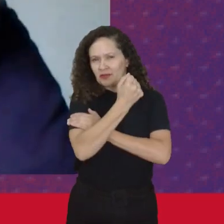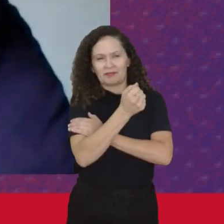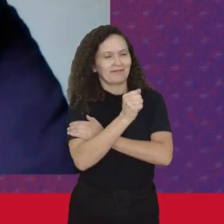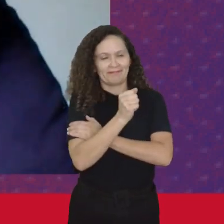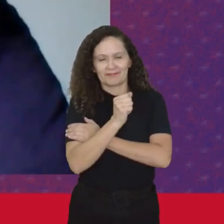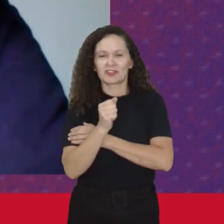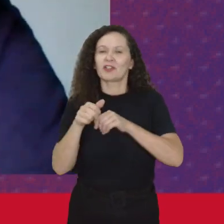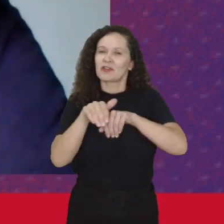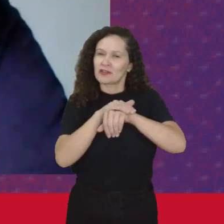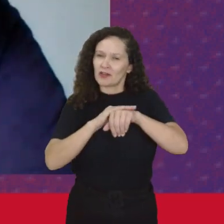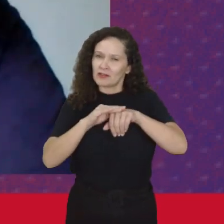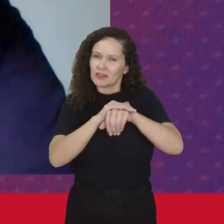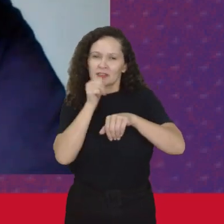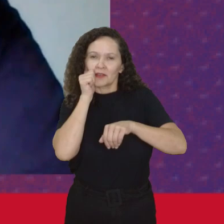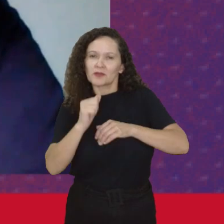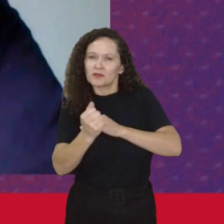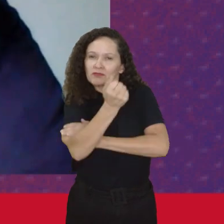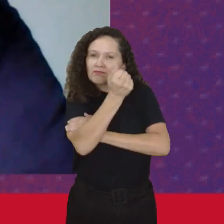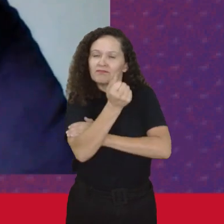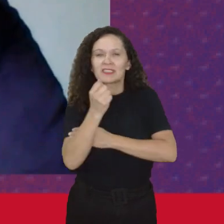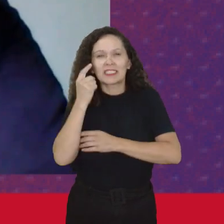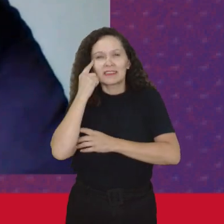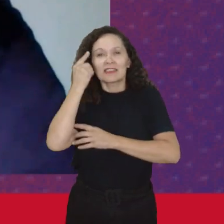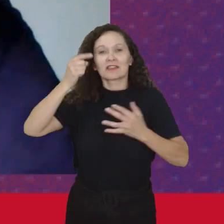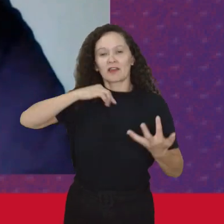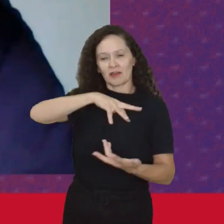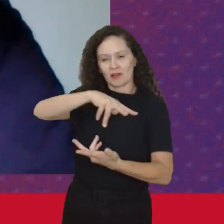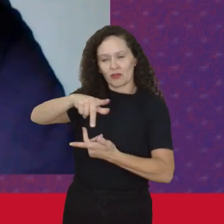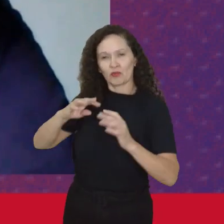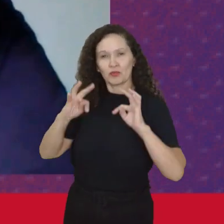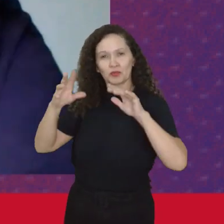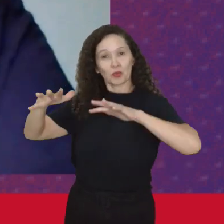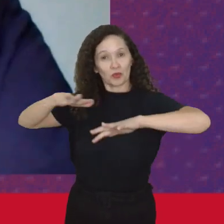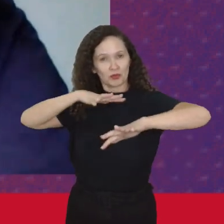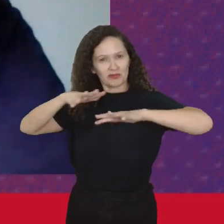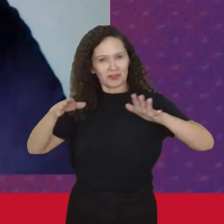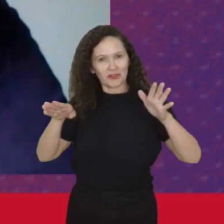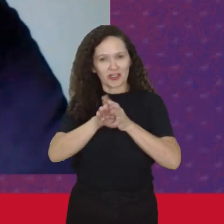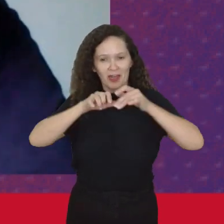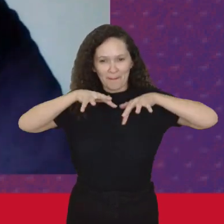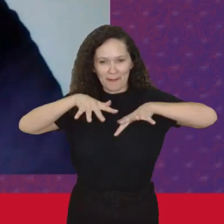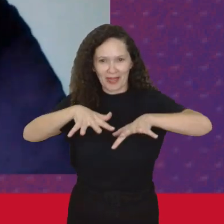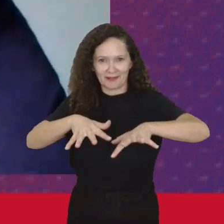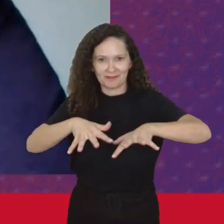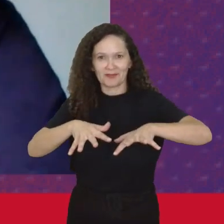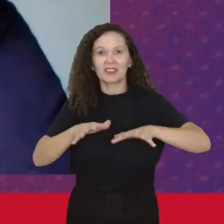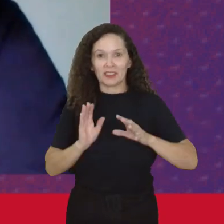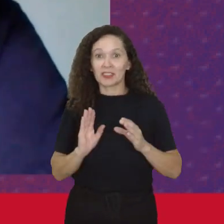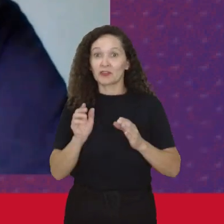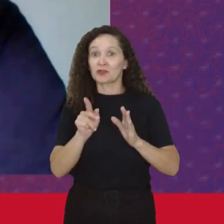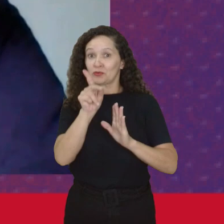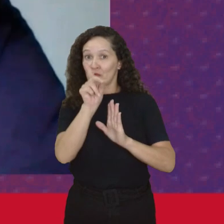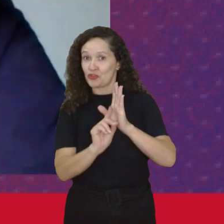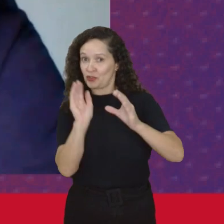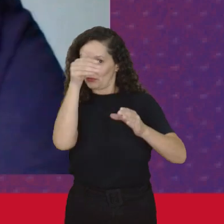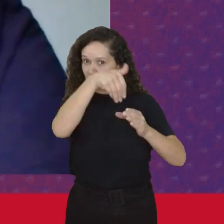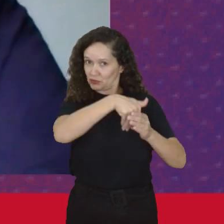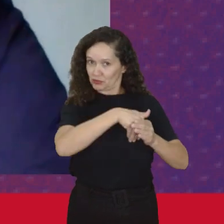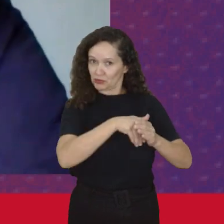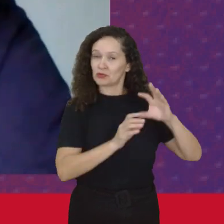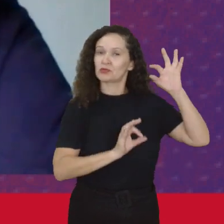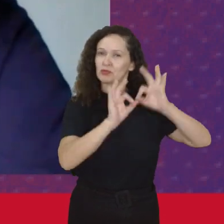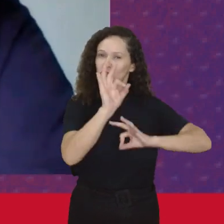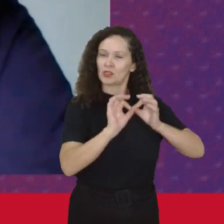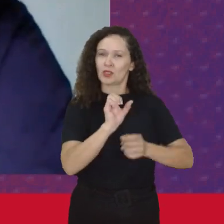Estamos falando Do feminismo Essa tendência A uma internacionalização Do movimento Tanto as fragistas Claro Organizaram